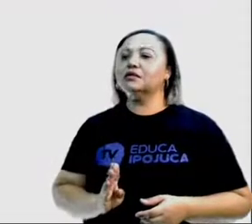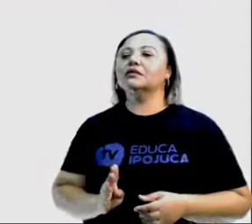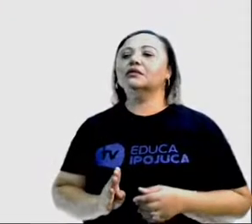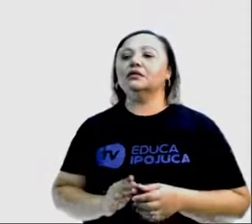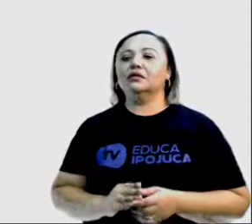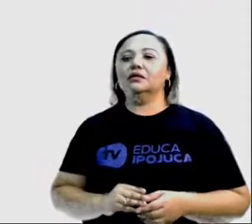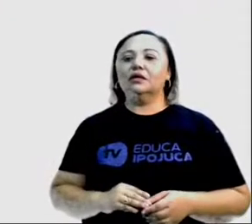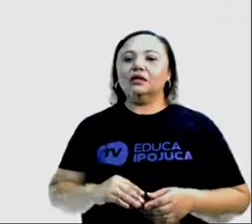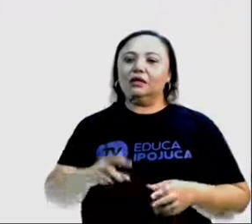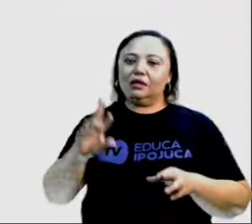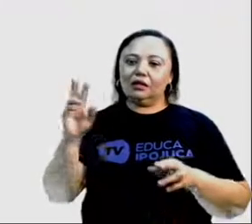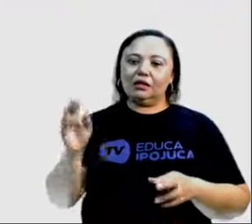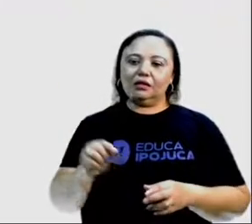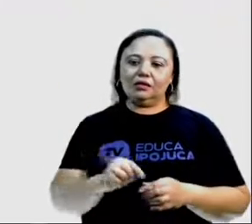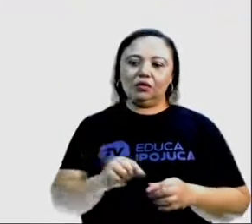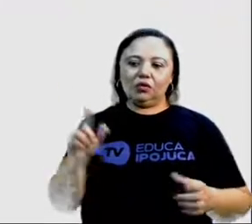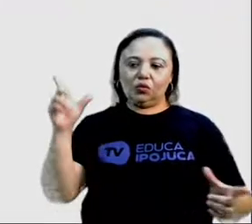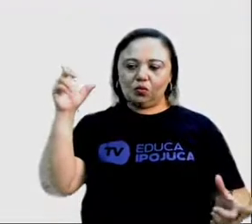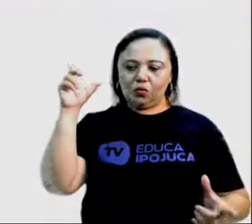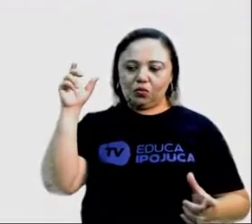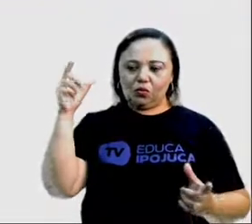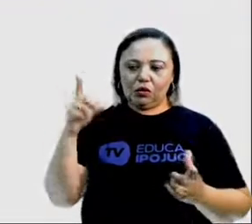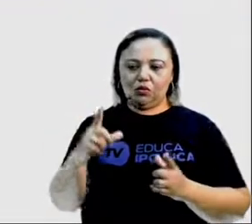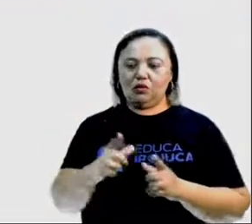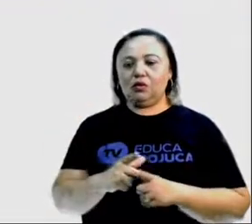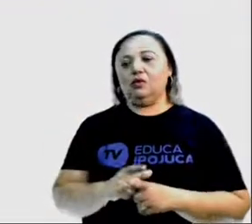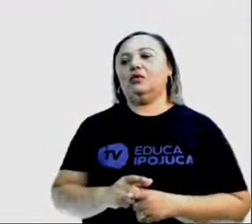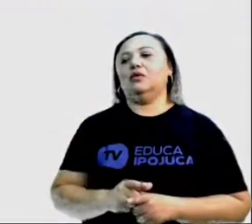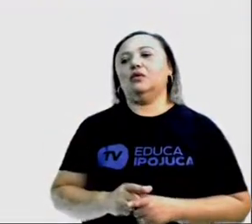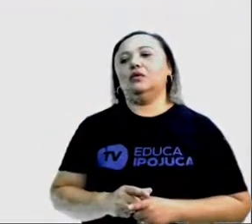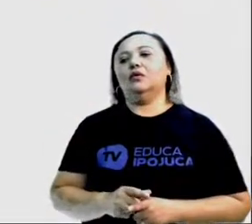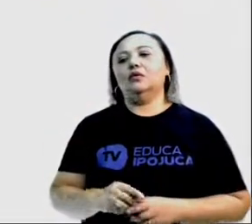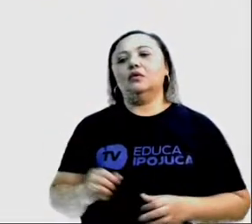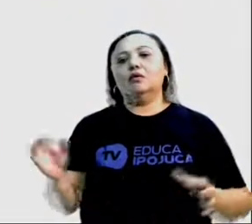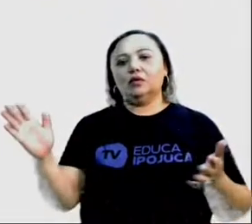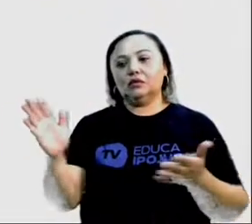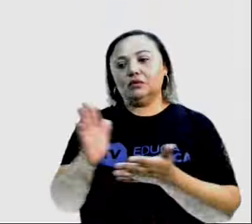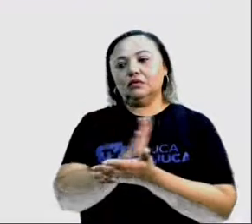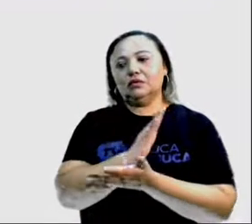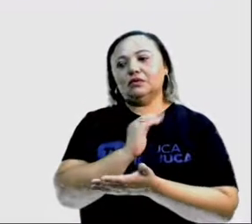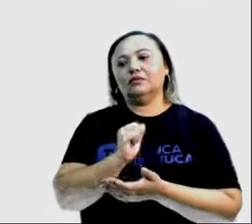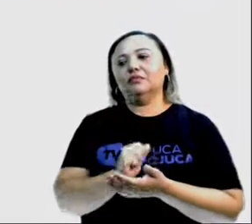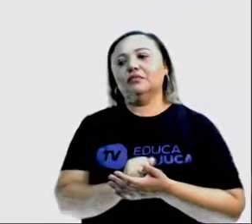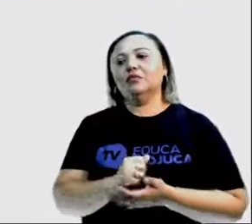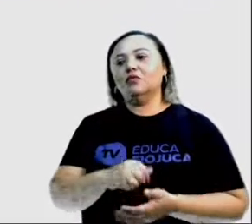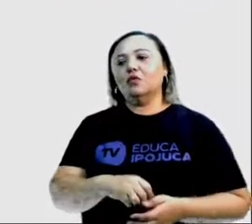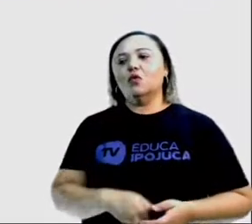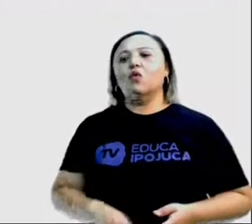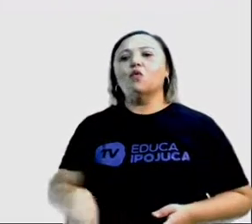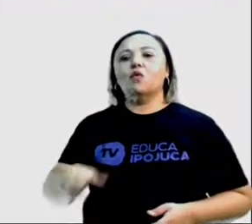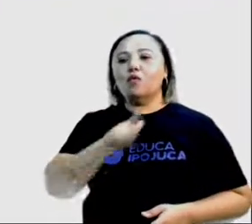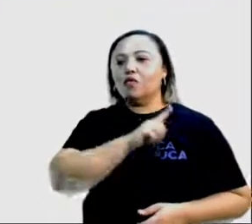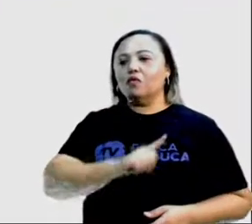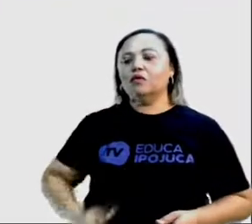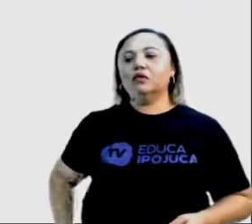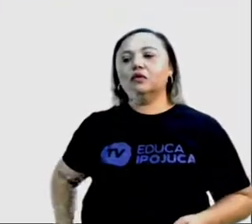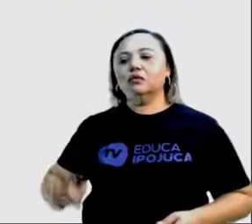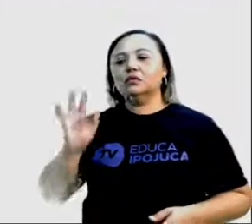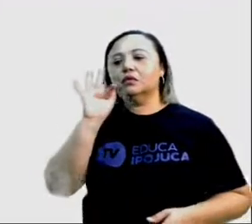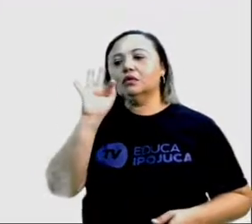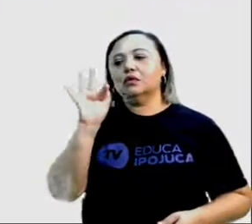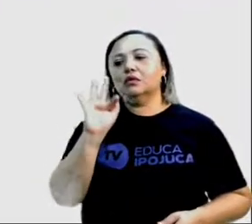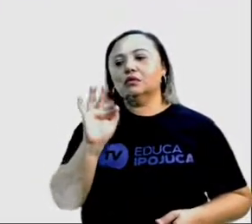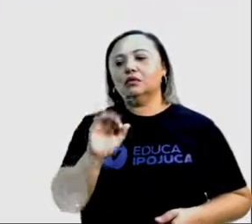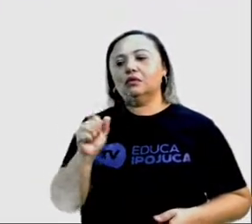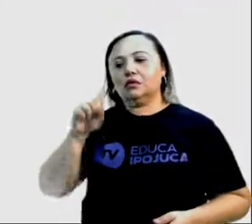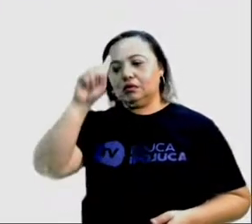meta de redução prevista para 2020. O governo federal definiu que chegaria no próximo